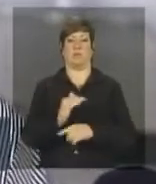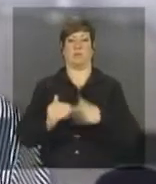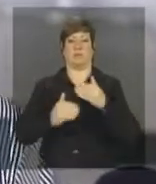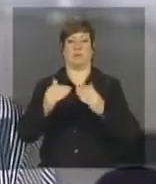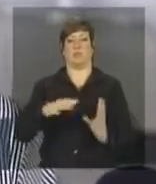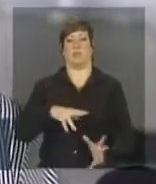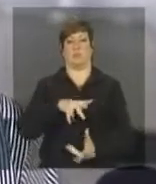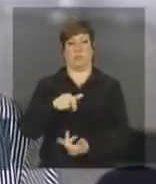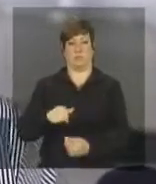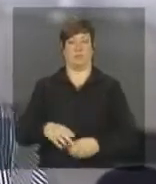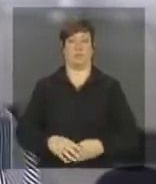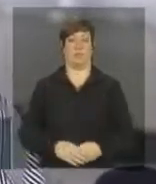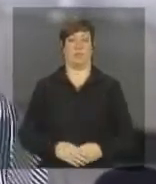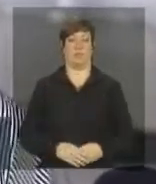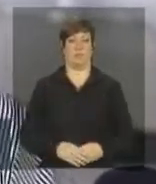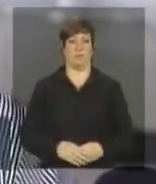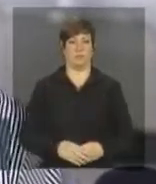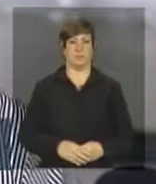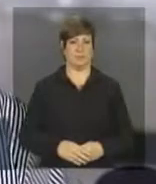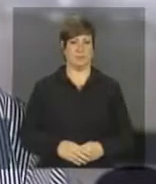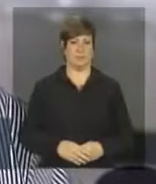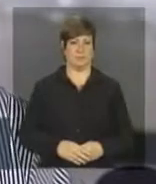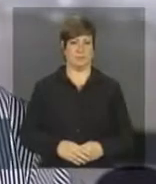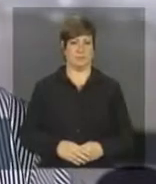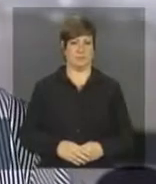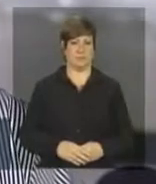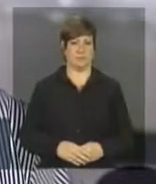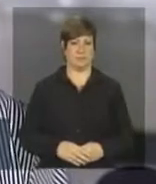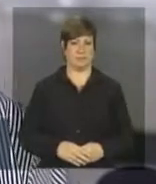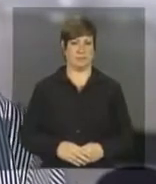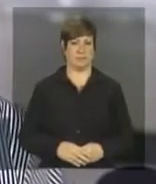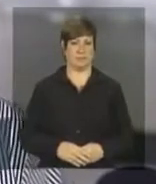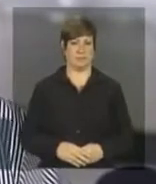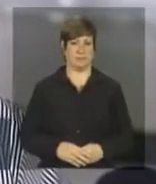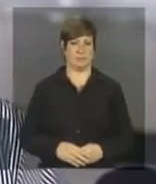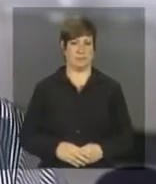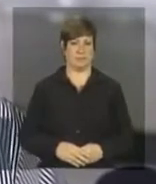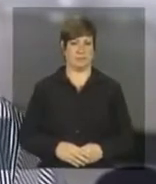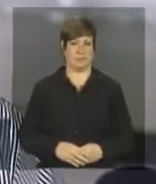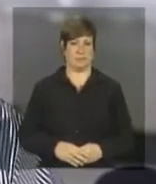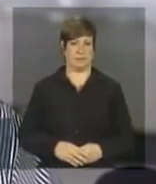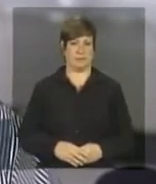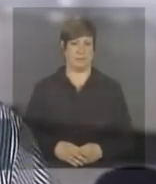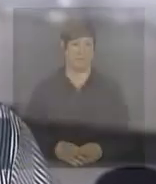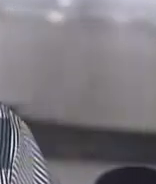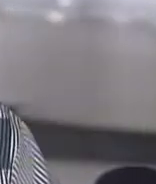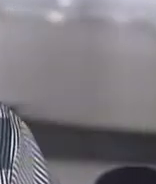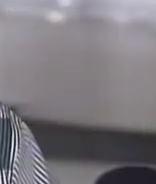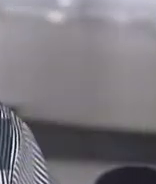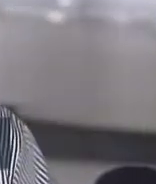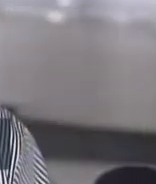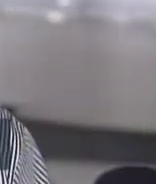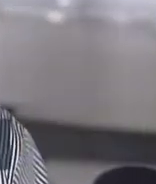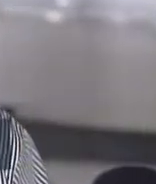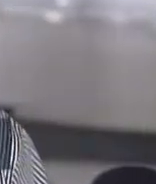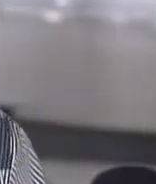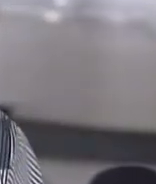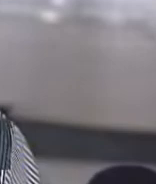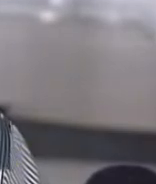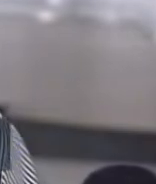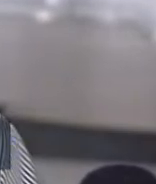das